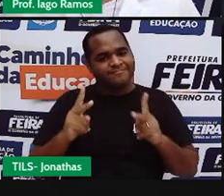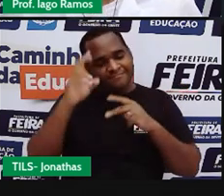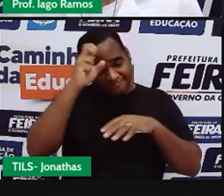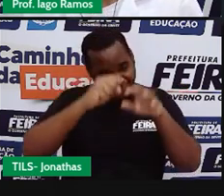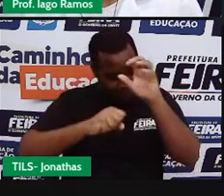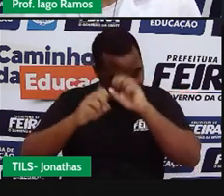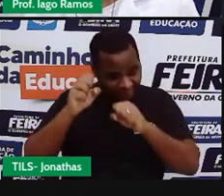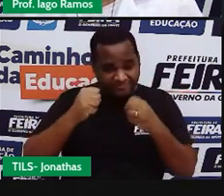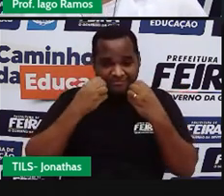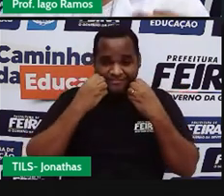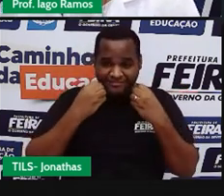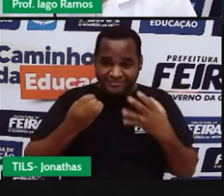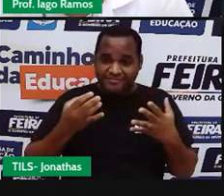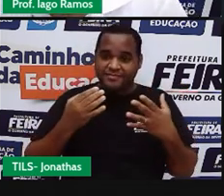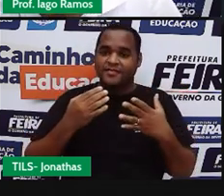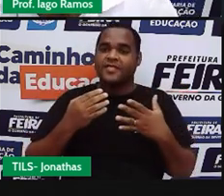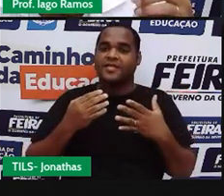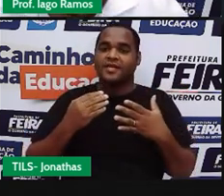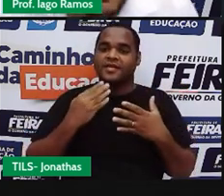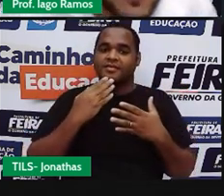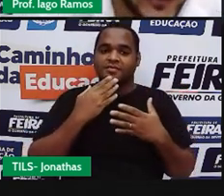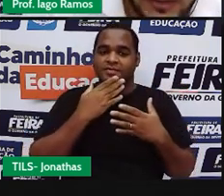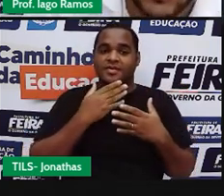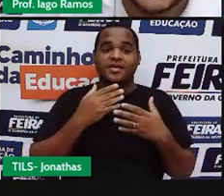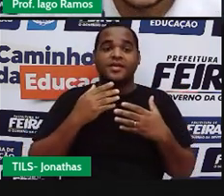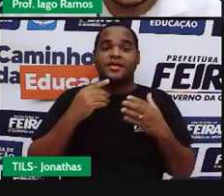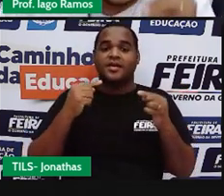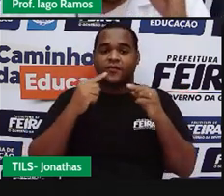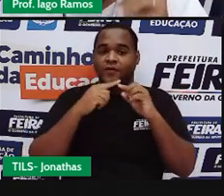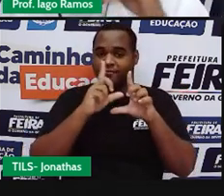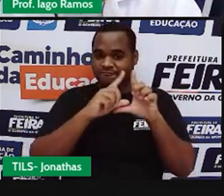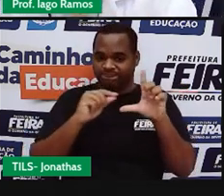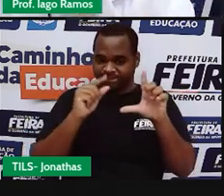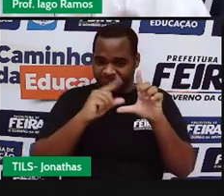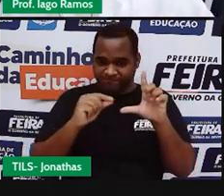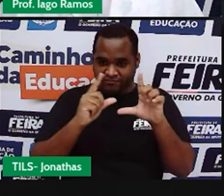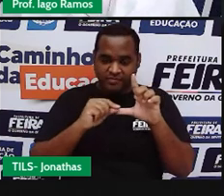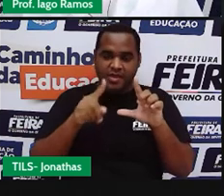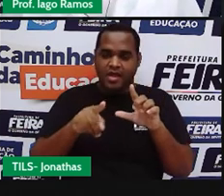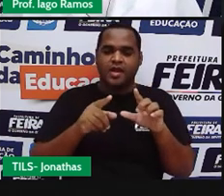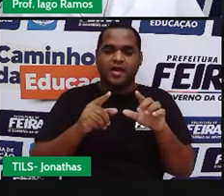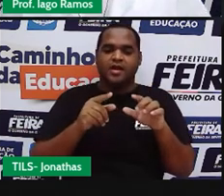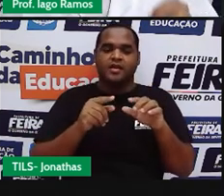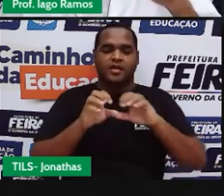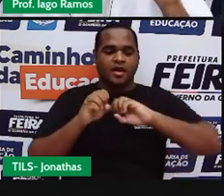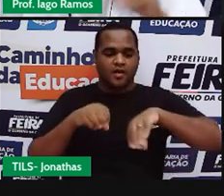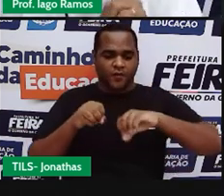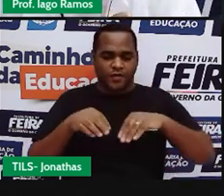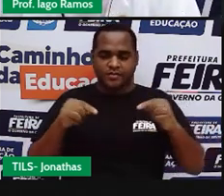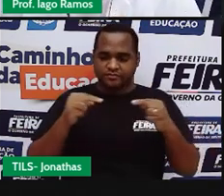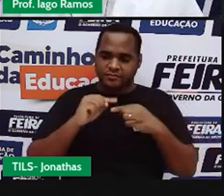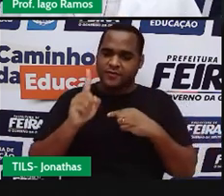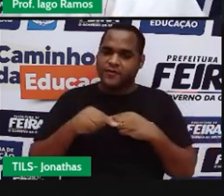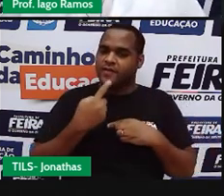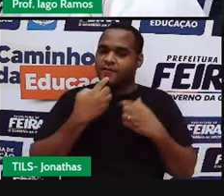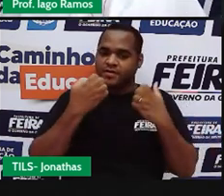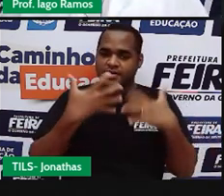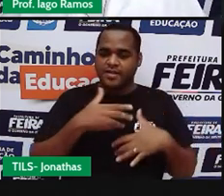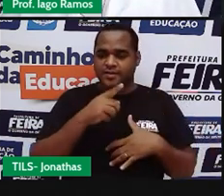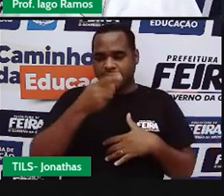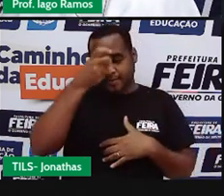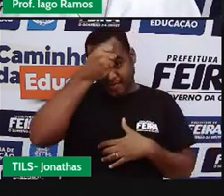aprendendo, certo? E é pra isso que vai ficar um link aí na descrição da aula e nesse link